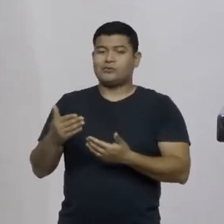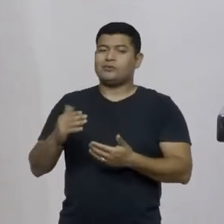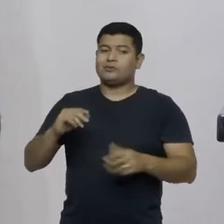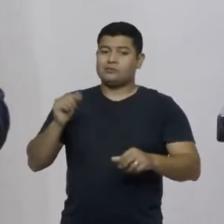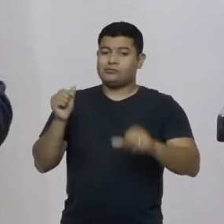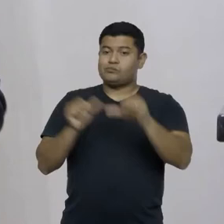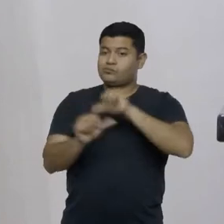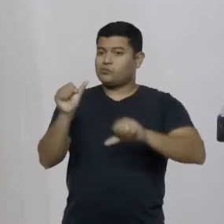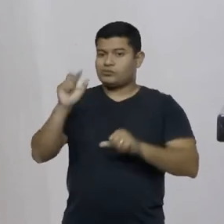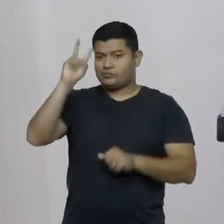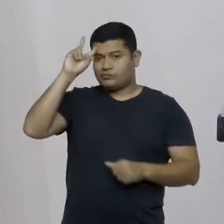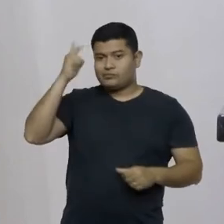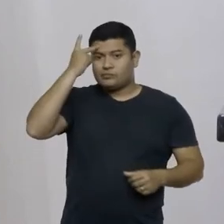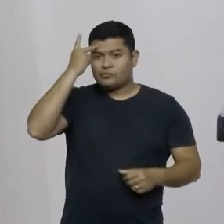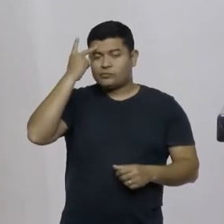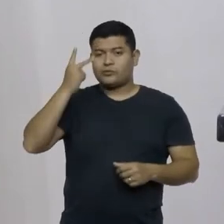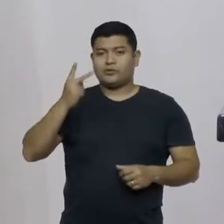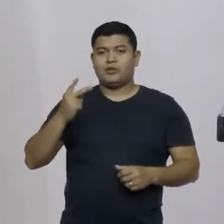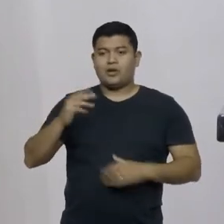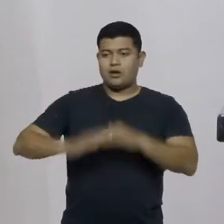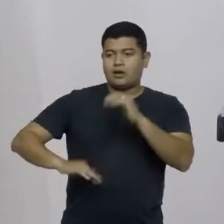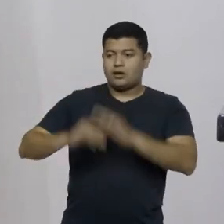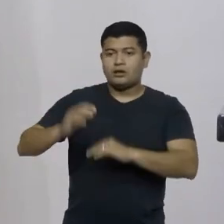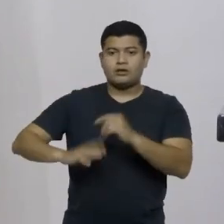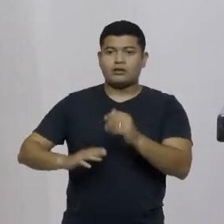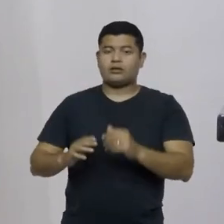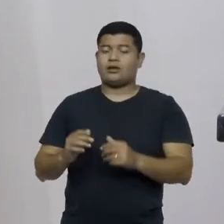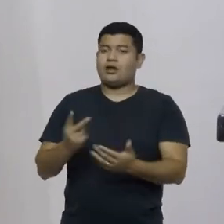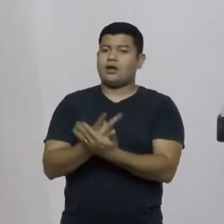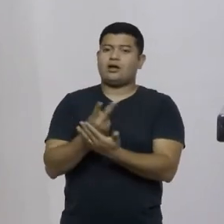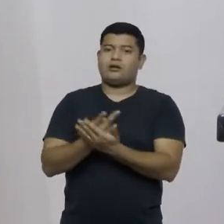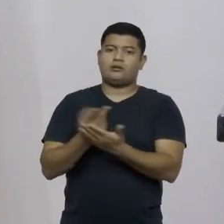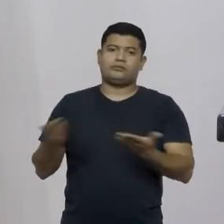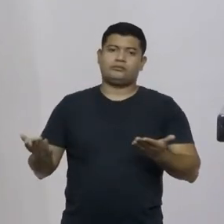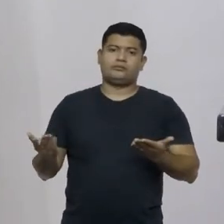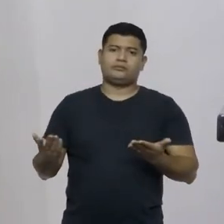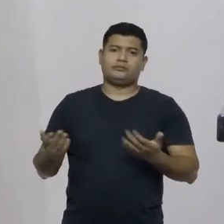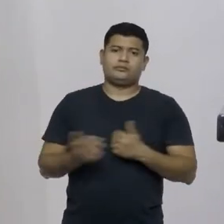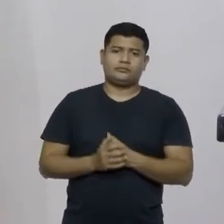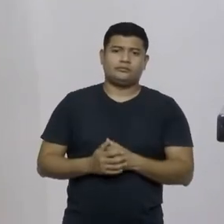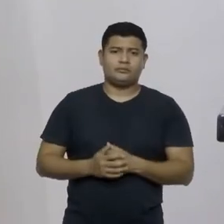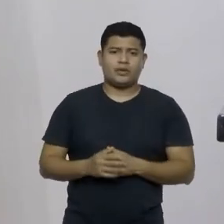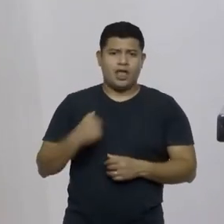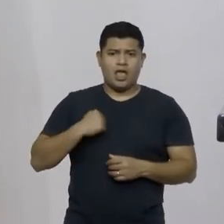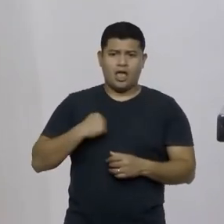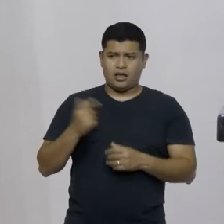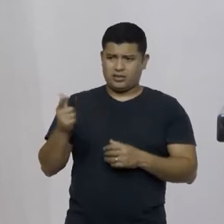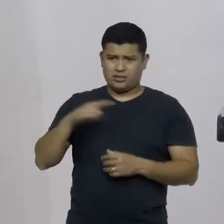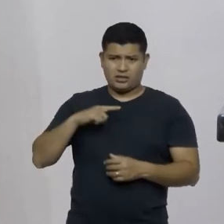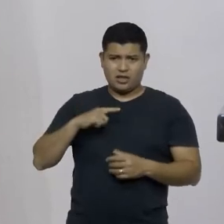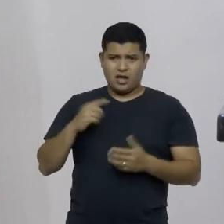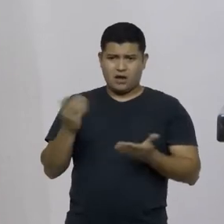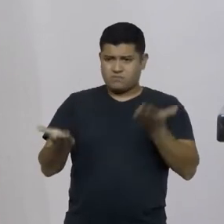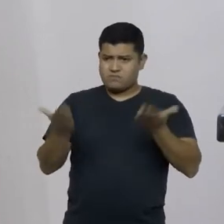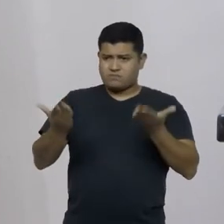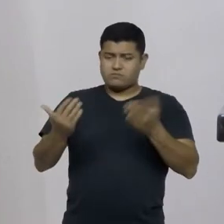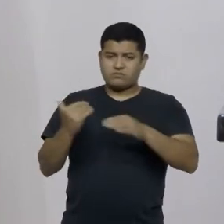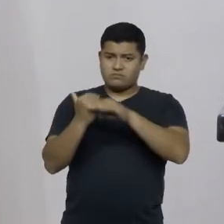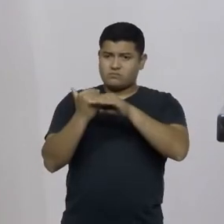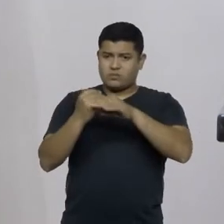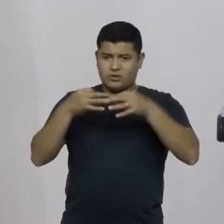diz não, mas age como sim, para mim, isso não é coerência, para mim, isso não é nem honestidade,